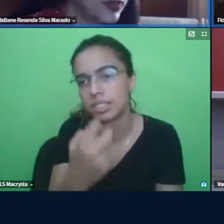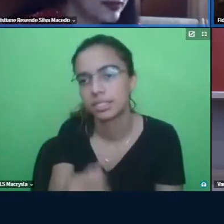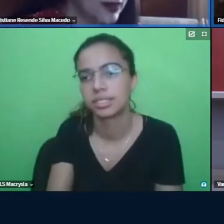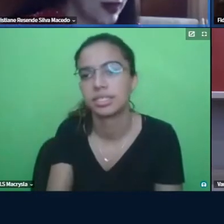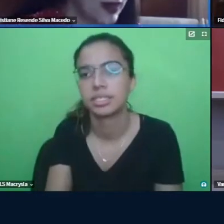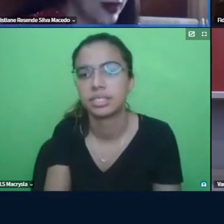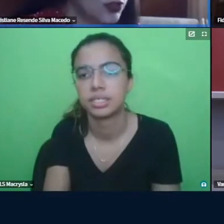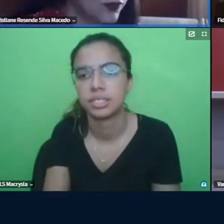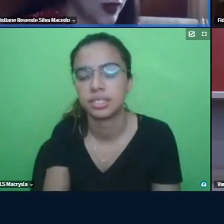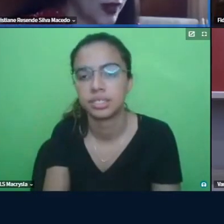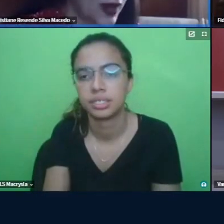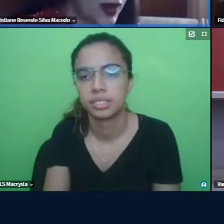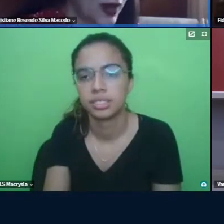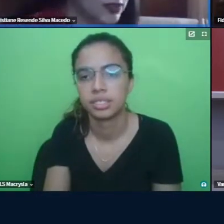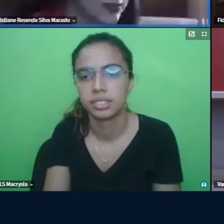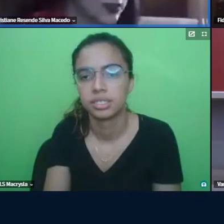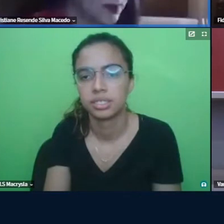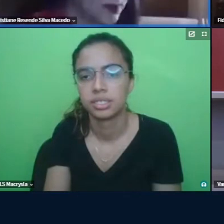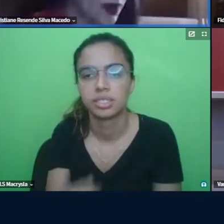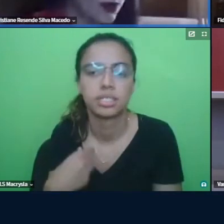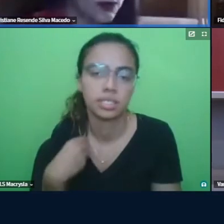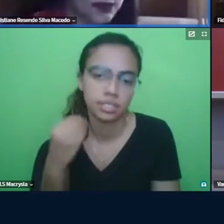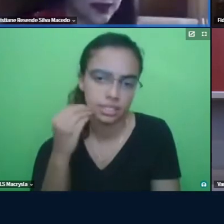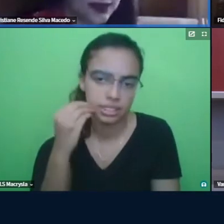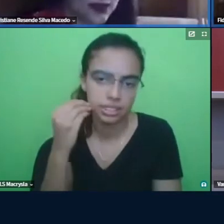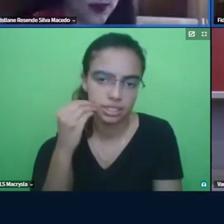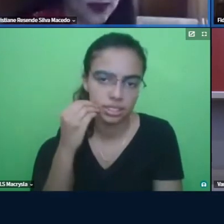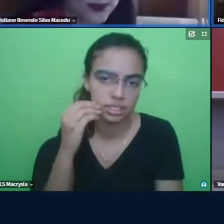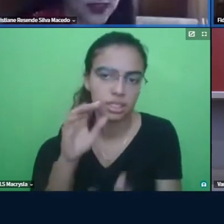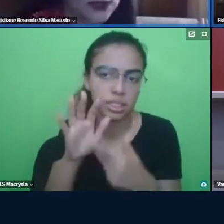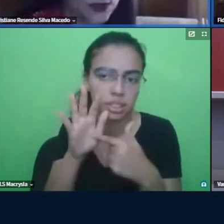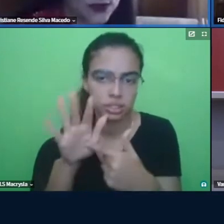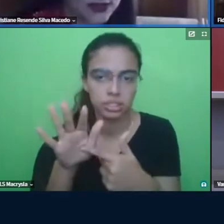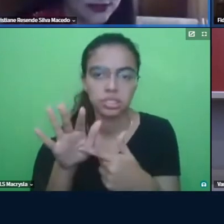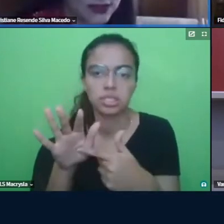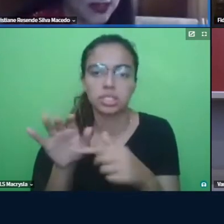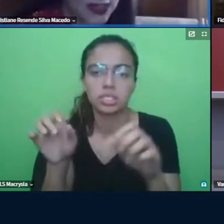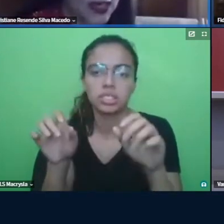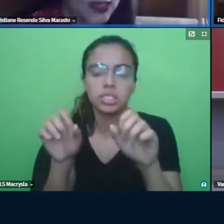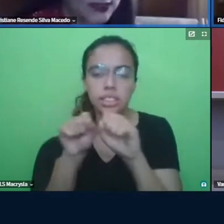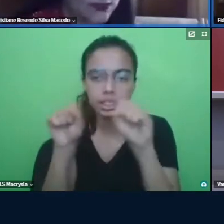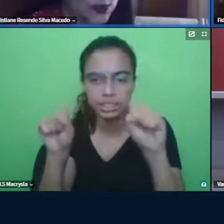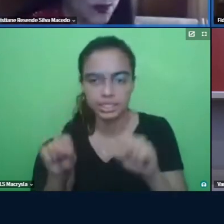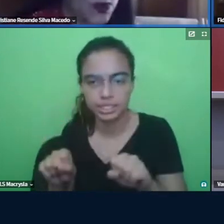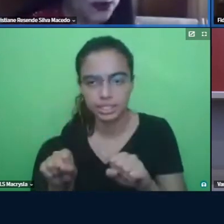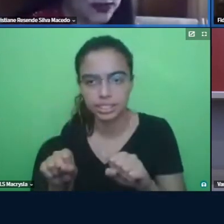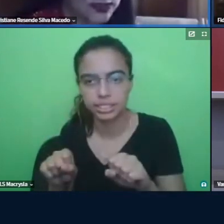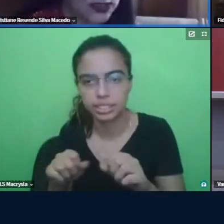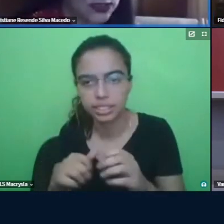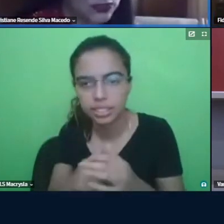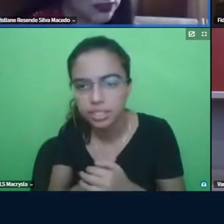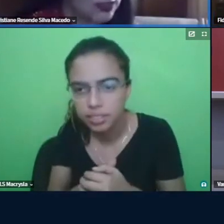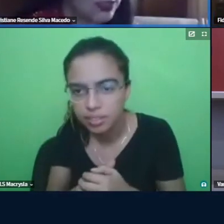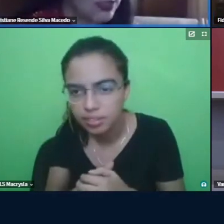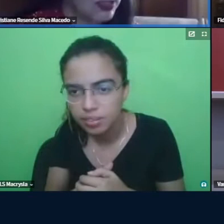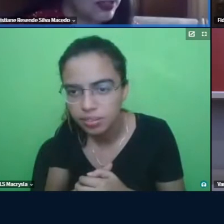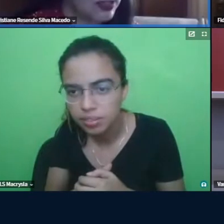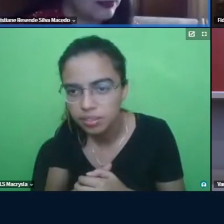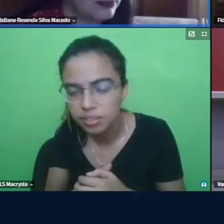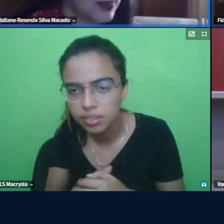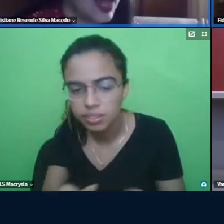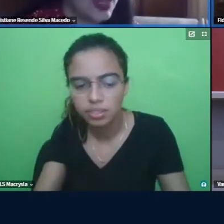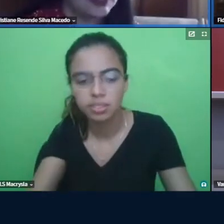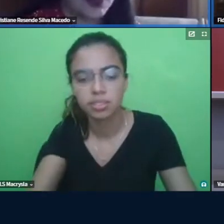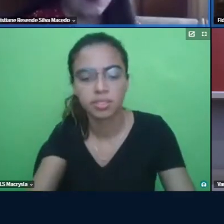eu tentei codificar utilizando marcus que é um ponto assim que